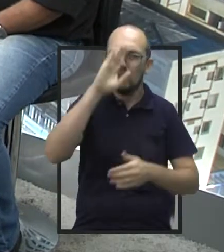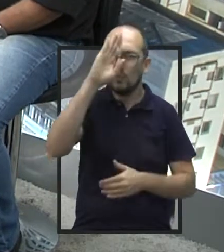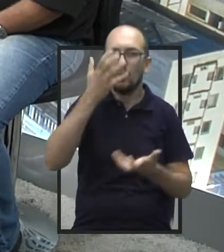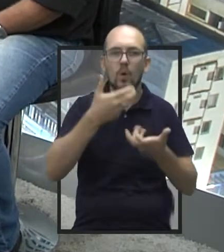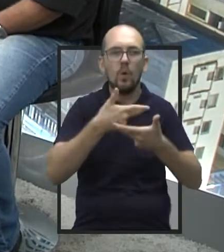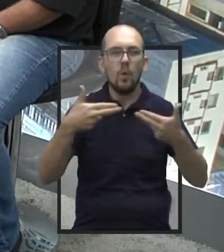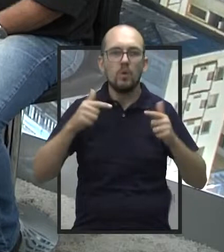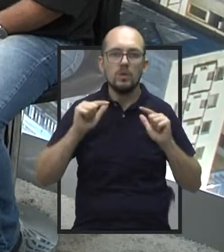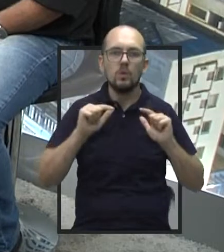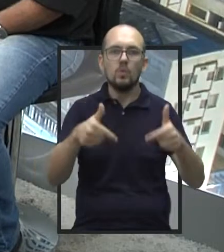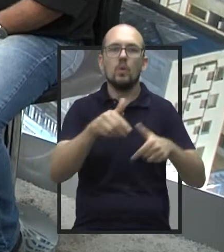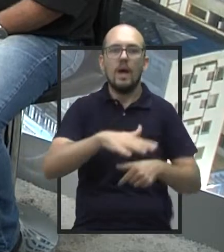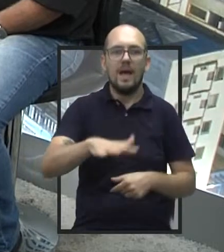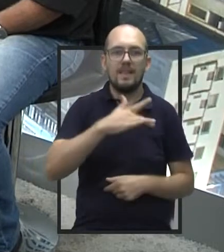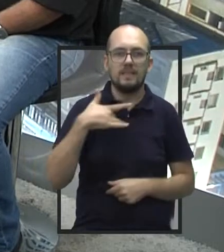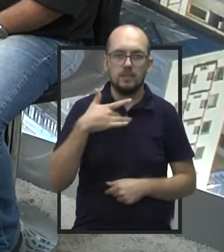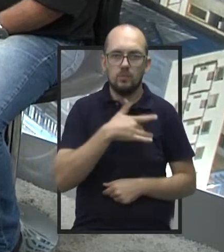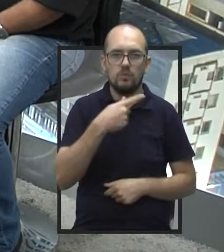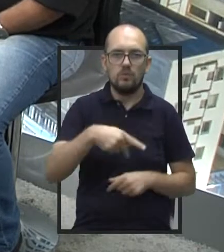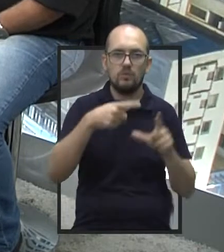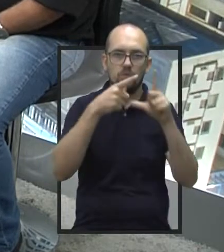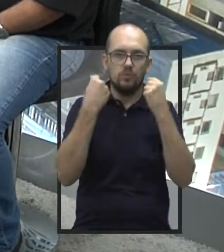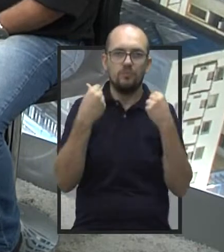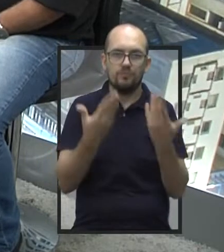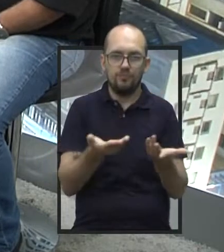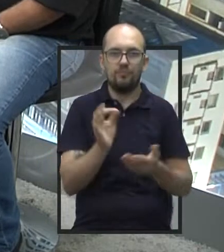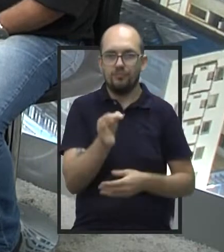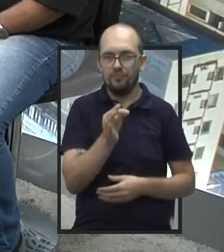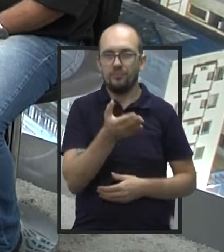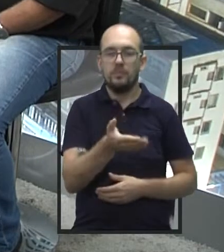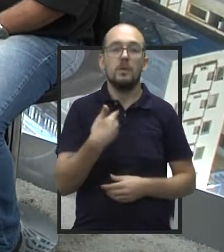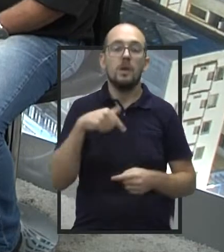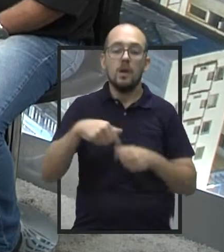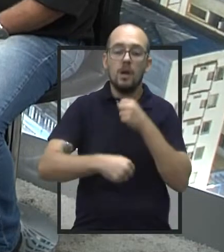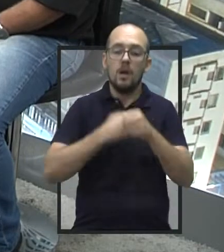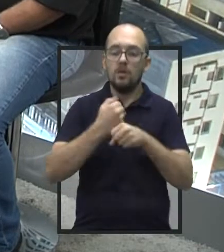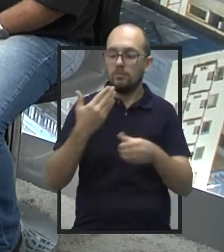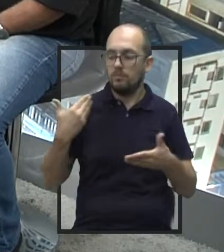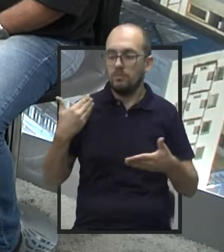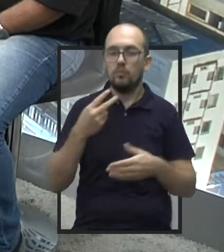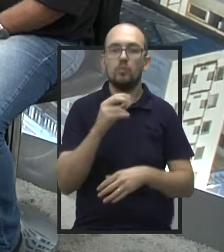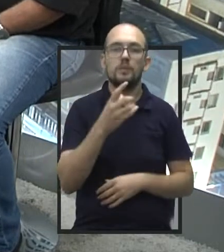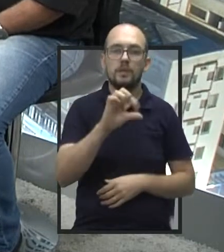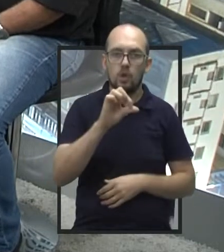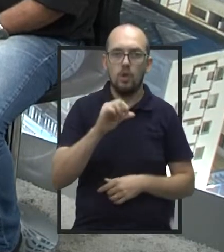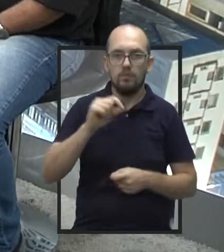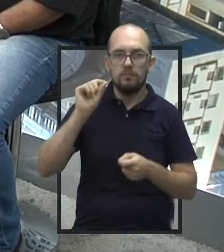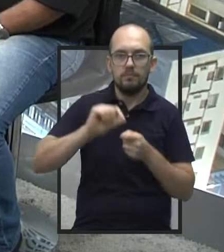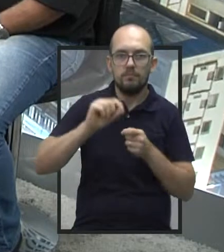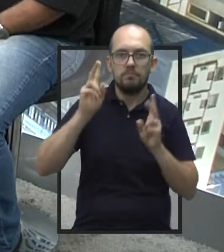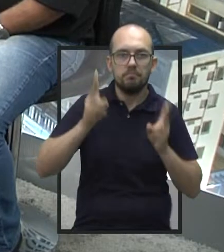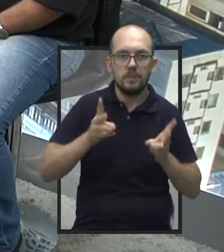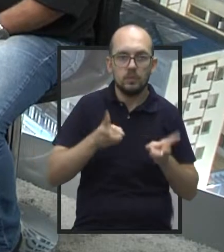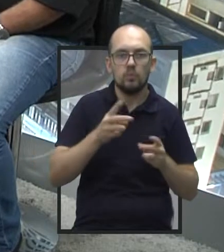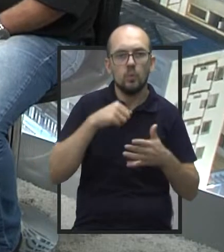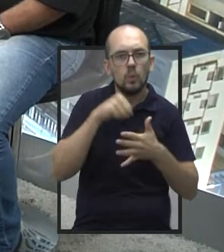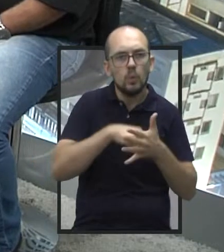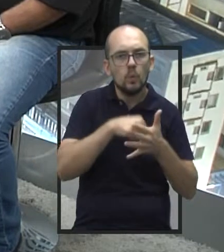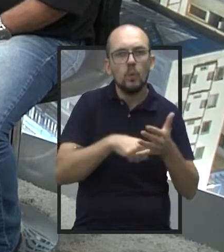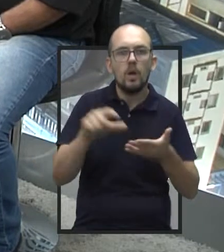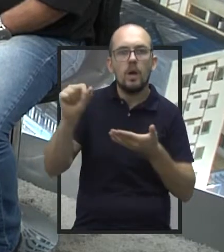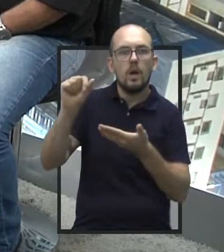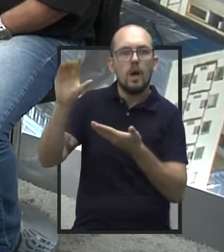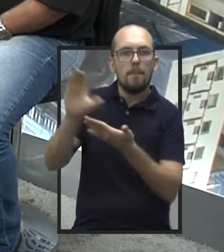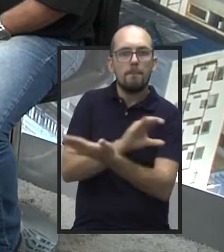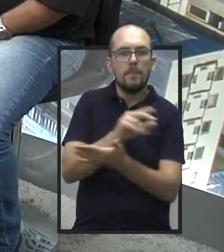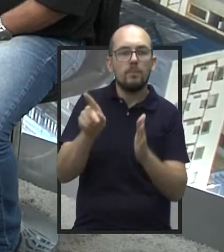positivas para a área da saúde aqui da nossa cidade. E nesse ano de 2019, não foi diferente. O senhor lutou bastante pelas emendas